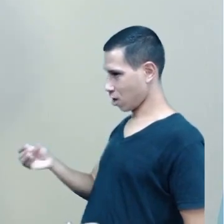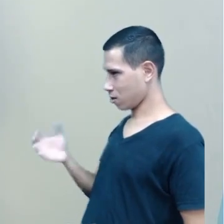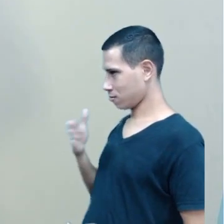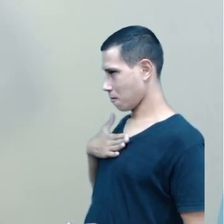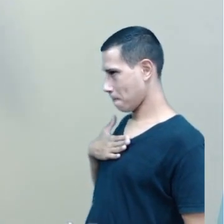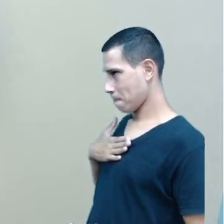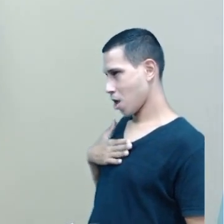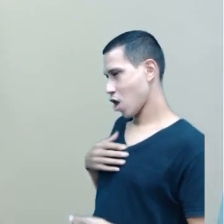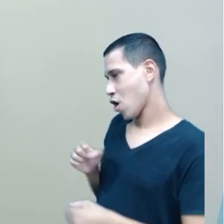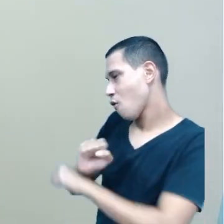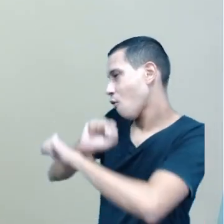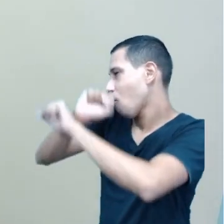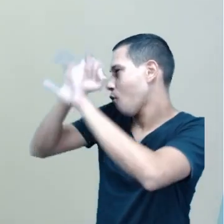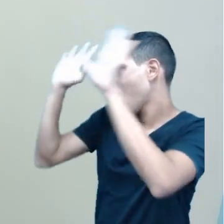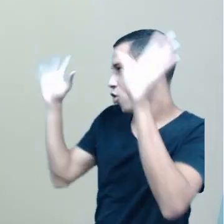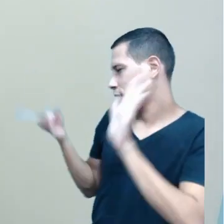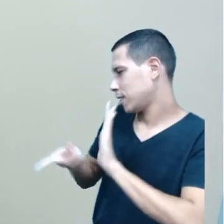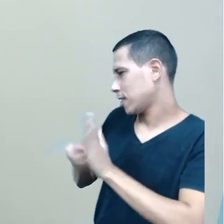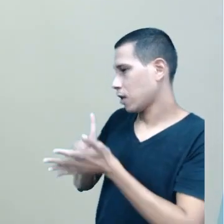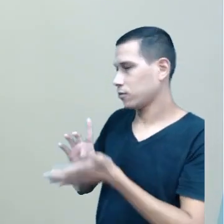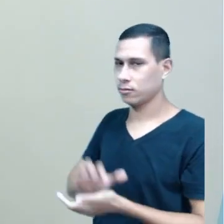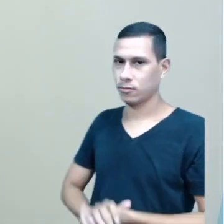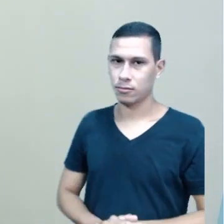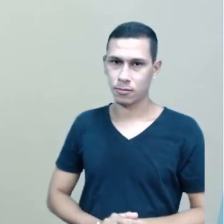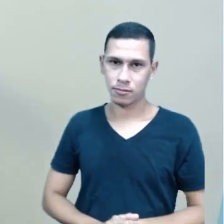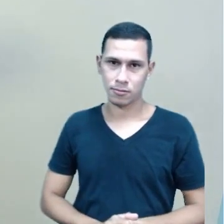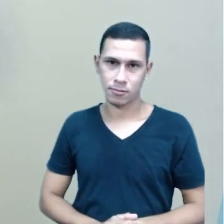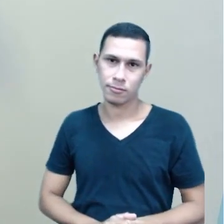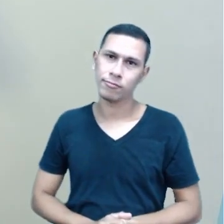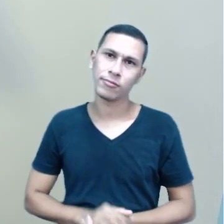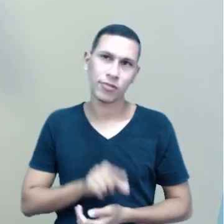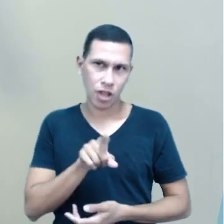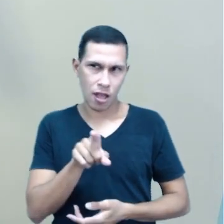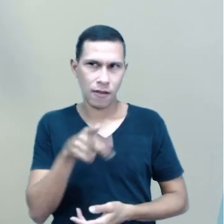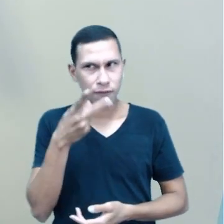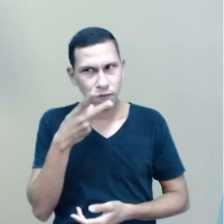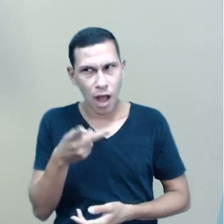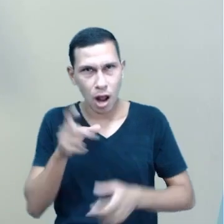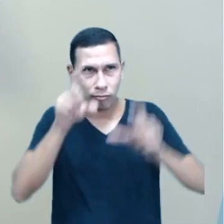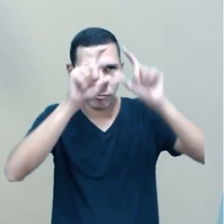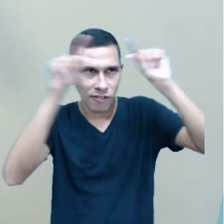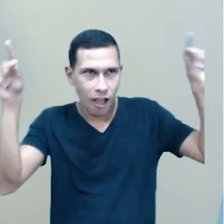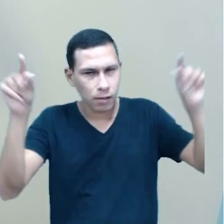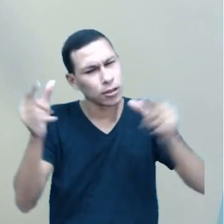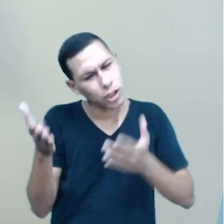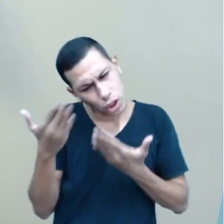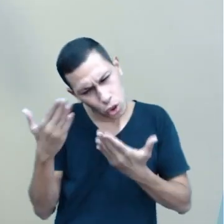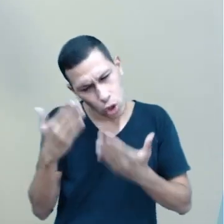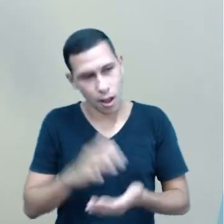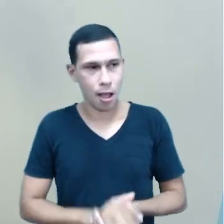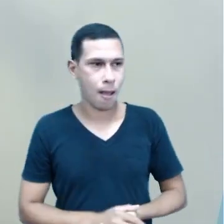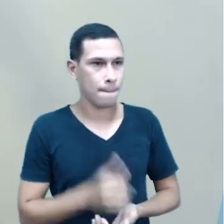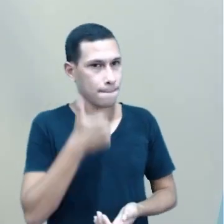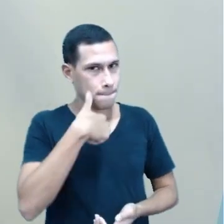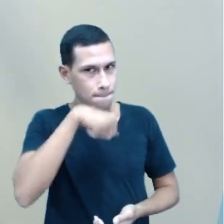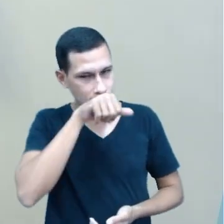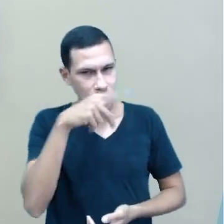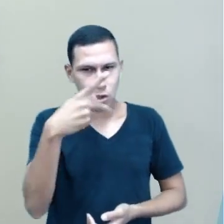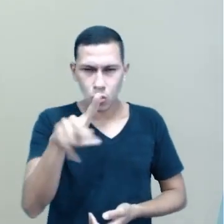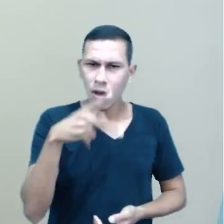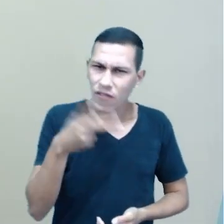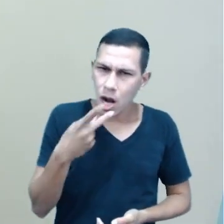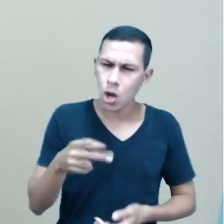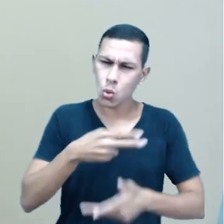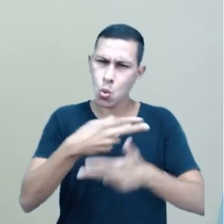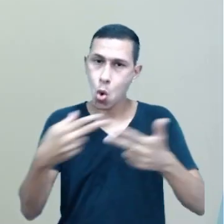minha filha acorda super cedo. Isso é um discurso irônico. Sua mãe está falando algo totalmente ao contrário do que